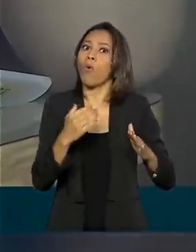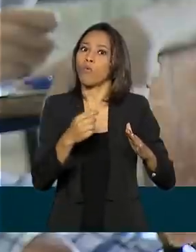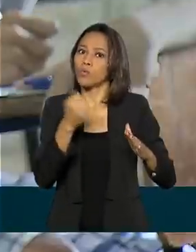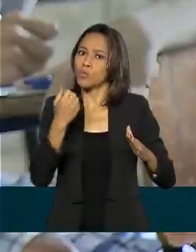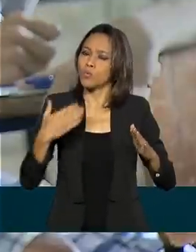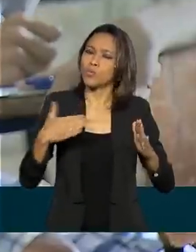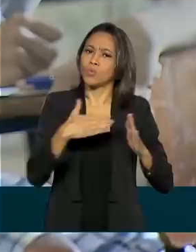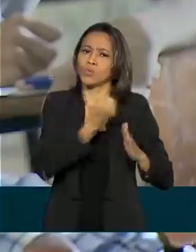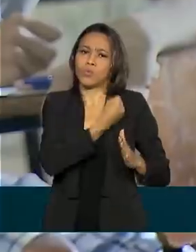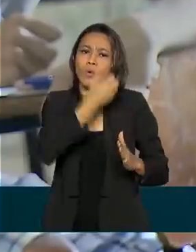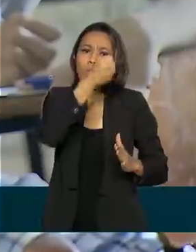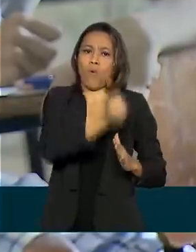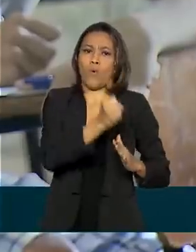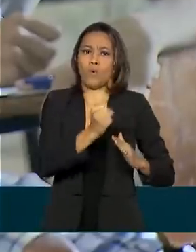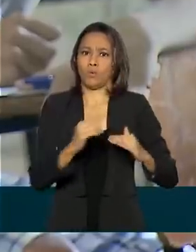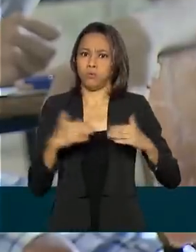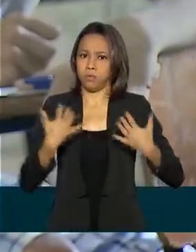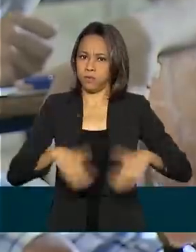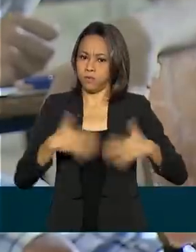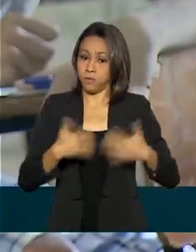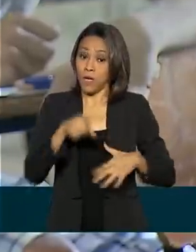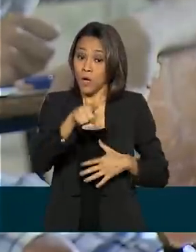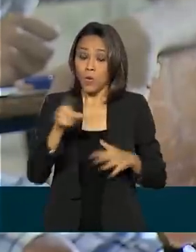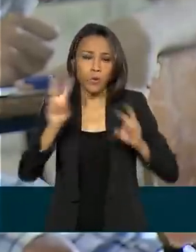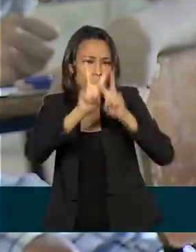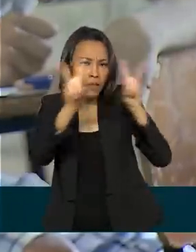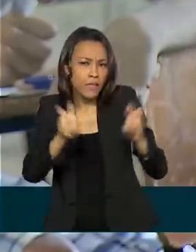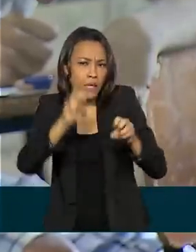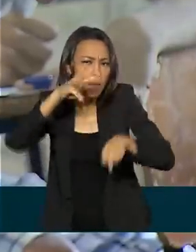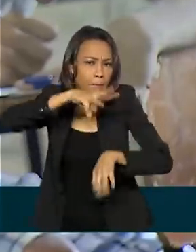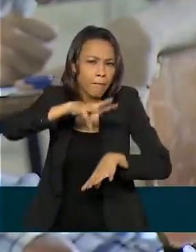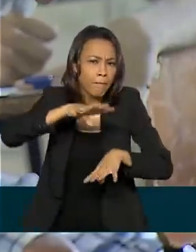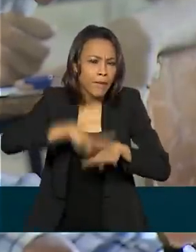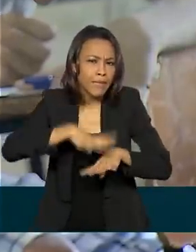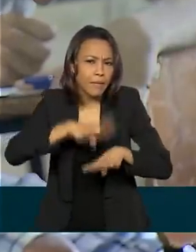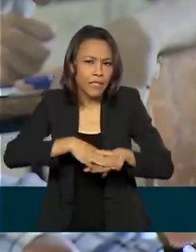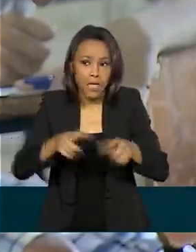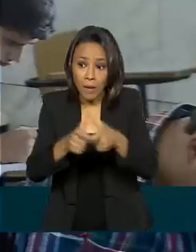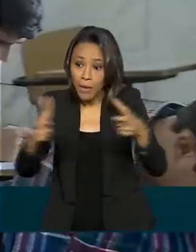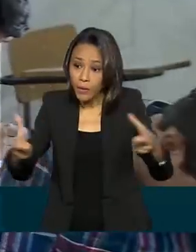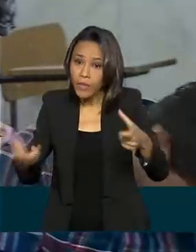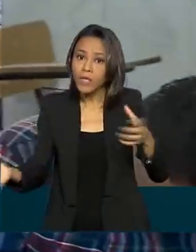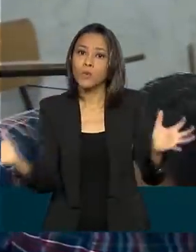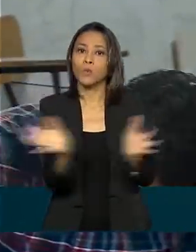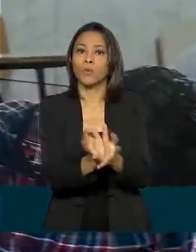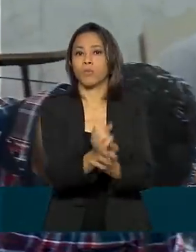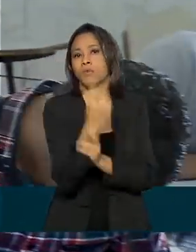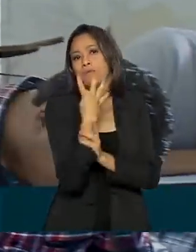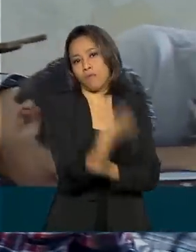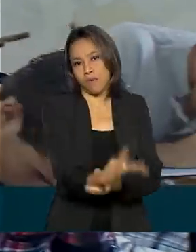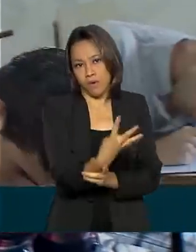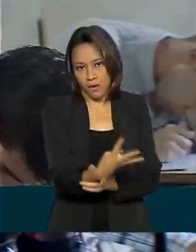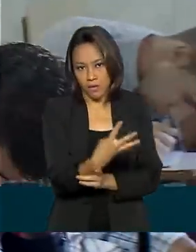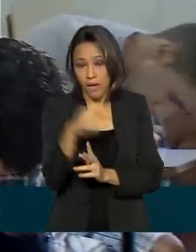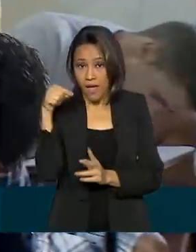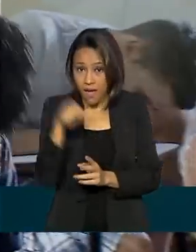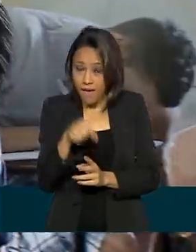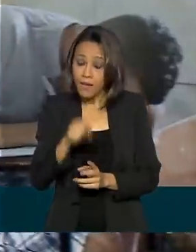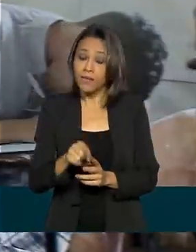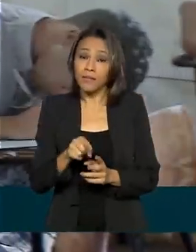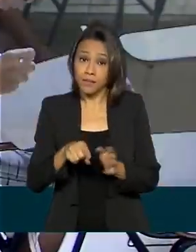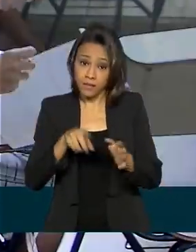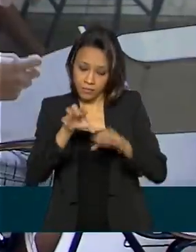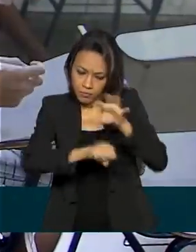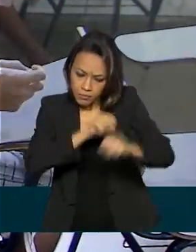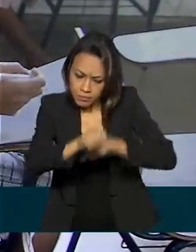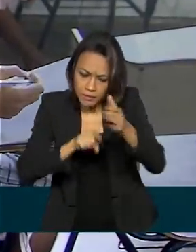8. Já quando o assunto é matemática, a maioria está no nível 4. Os dados são resultados de